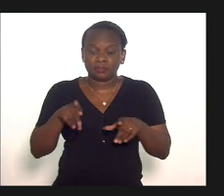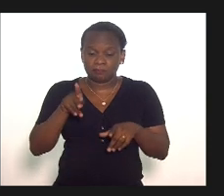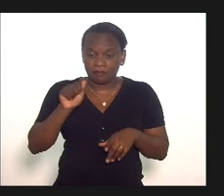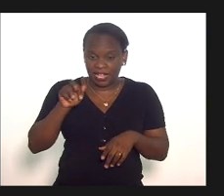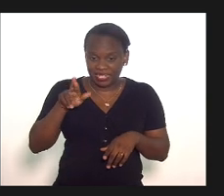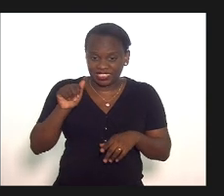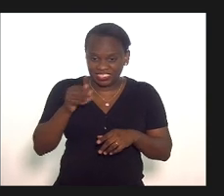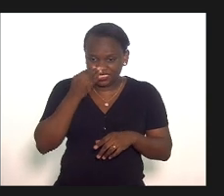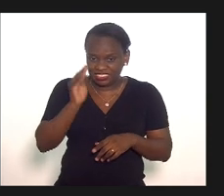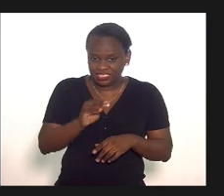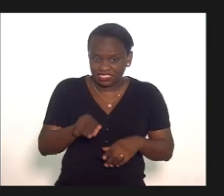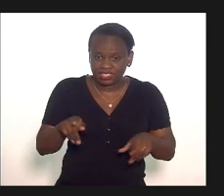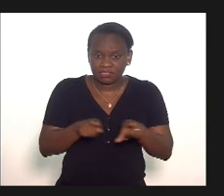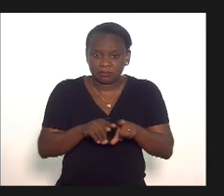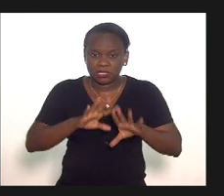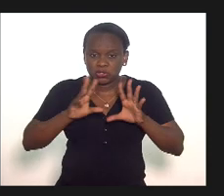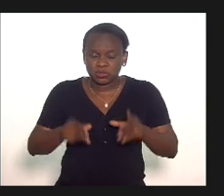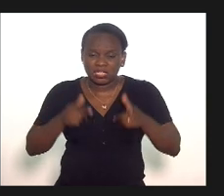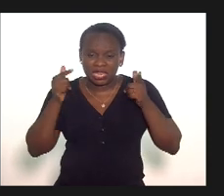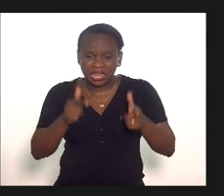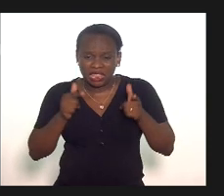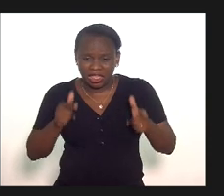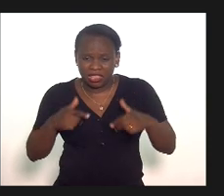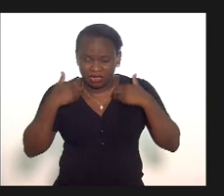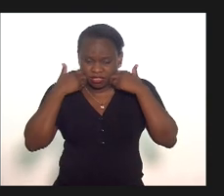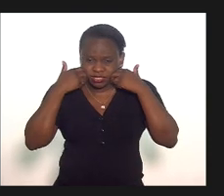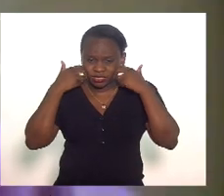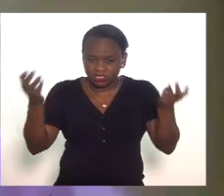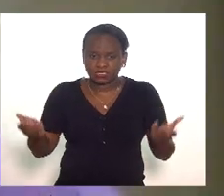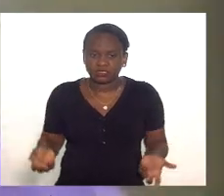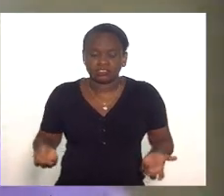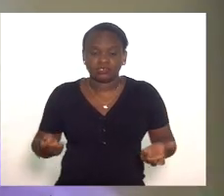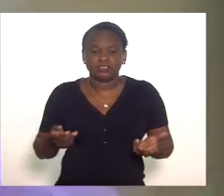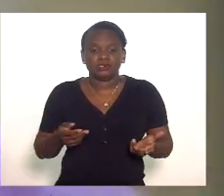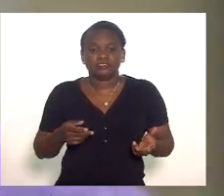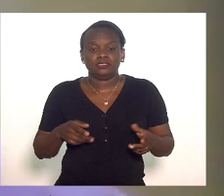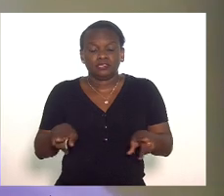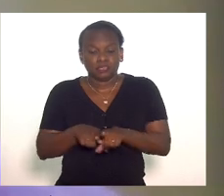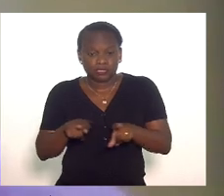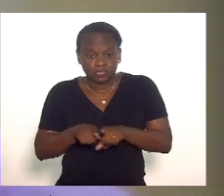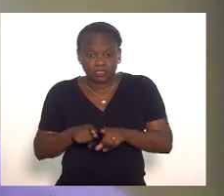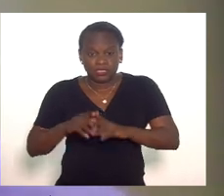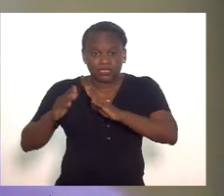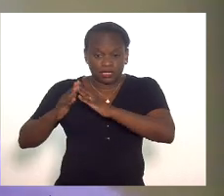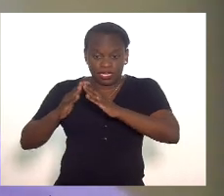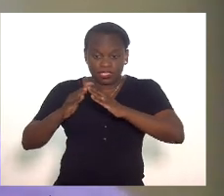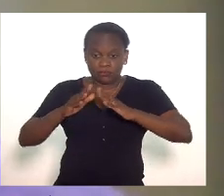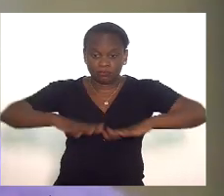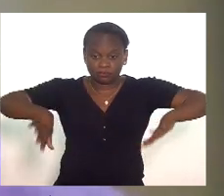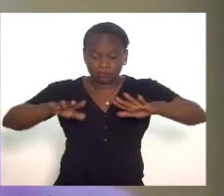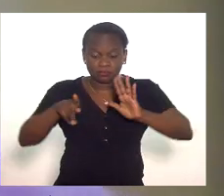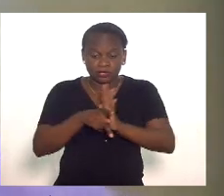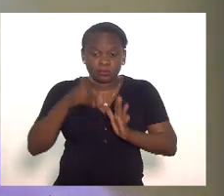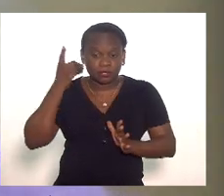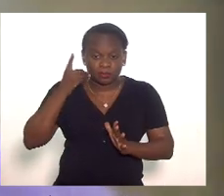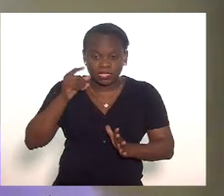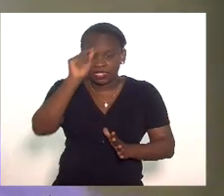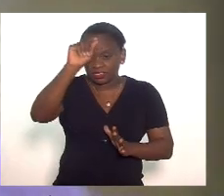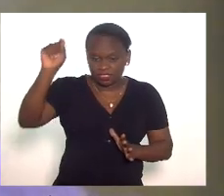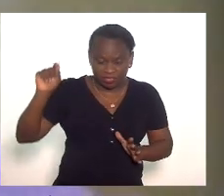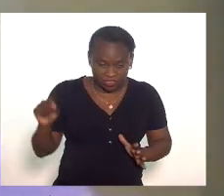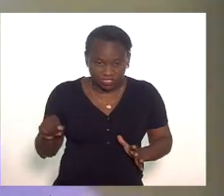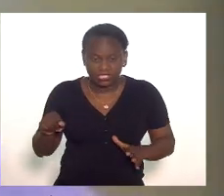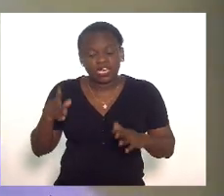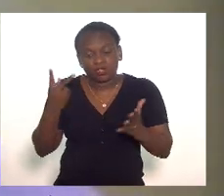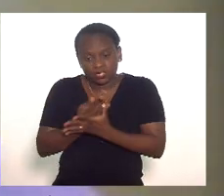um alvo de piada alvo de chacota inclusive nas casas parlamentares por aí afora o que